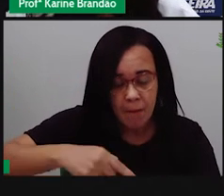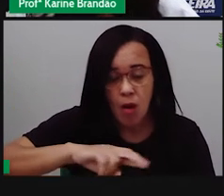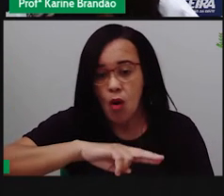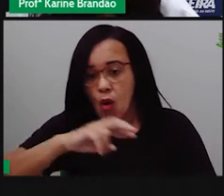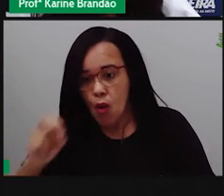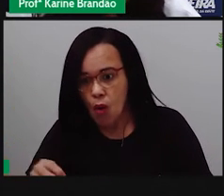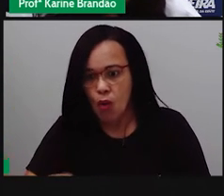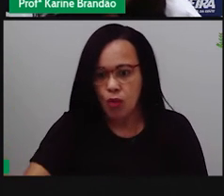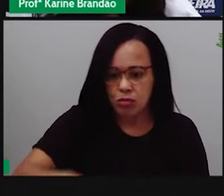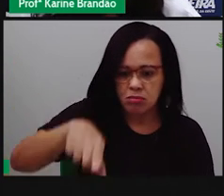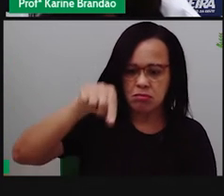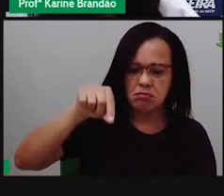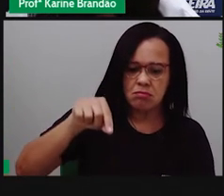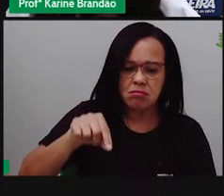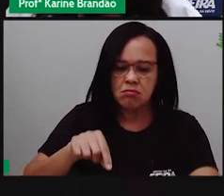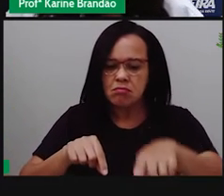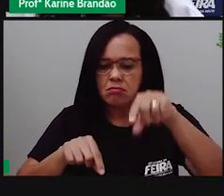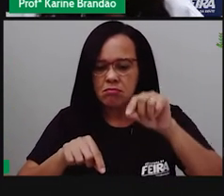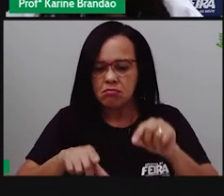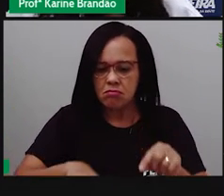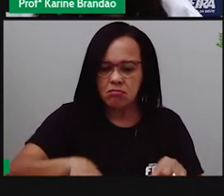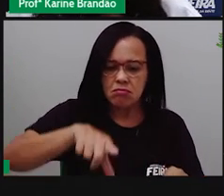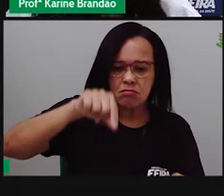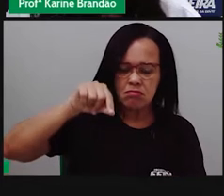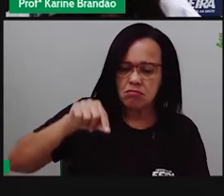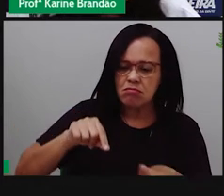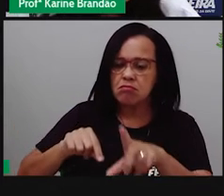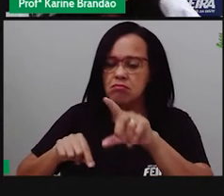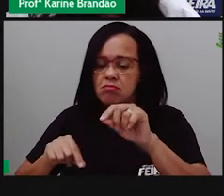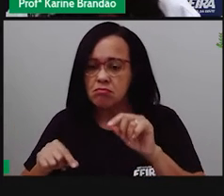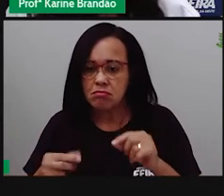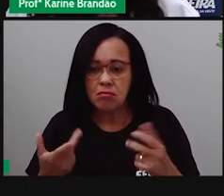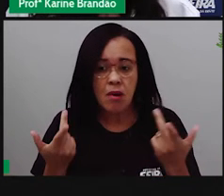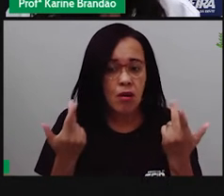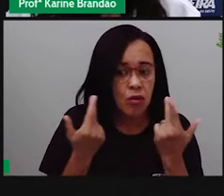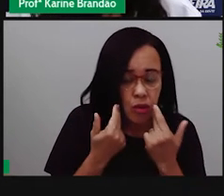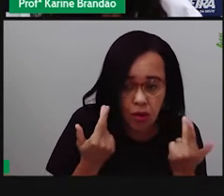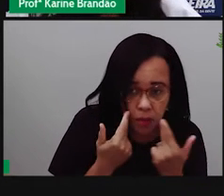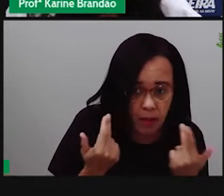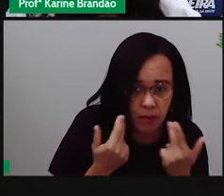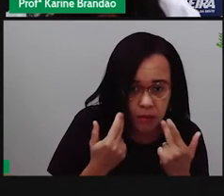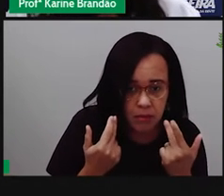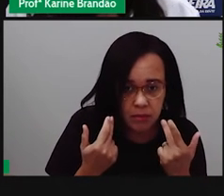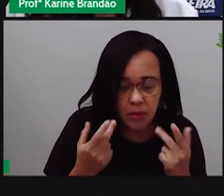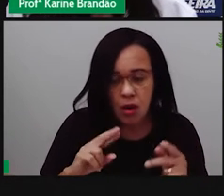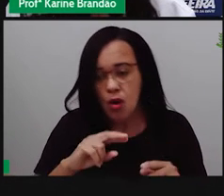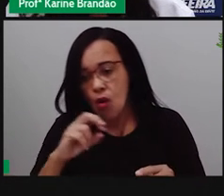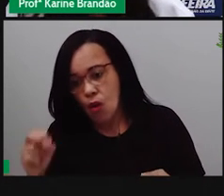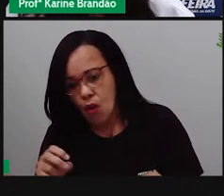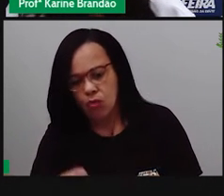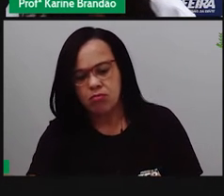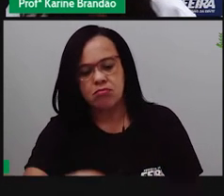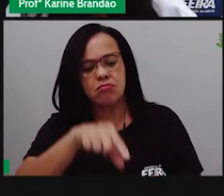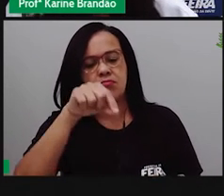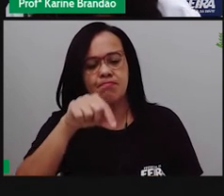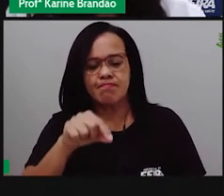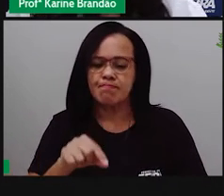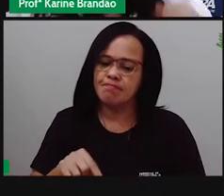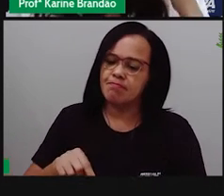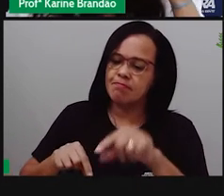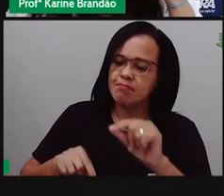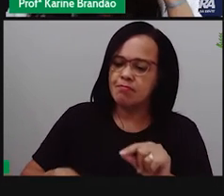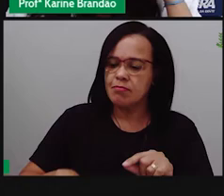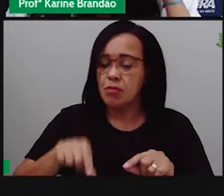que esse mecanismo que a Pró acabou de explicar, que o ambiente, ele vai gerando pressão, e vai selecionando os mais adaptados.